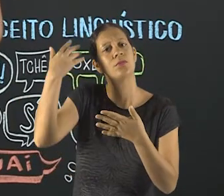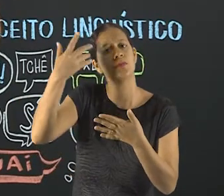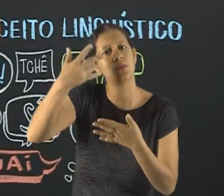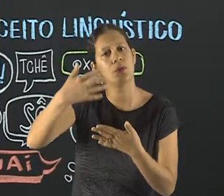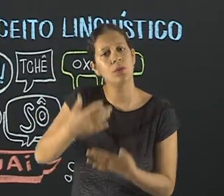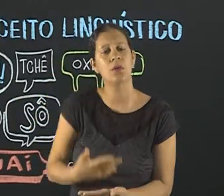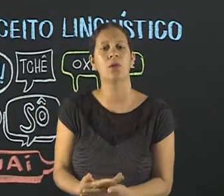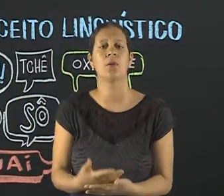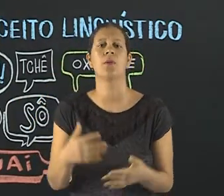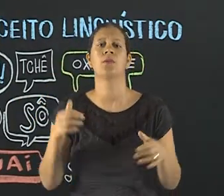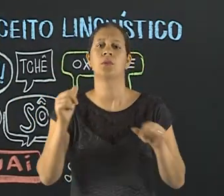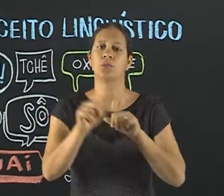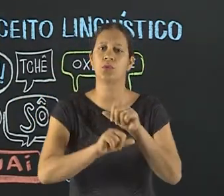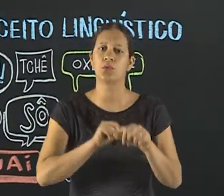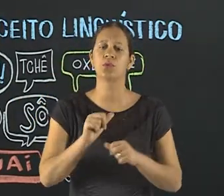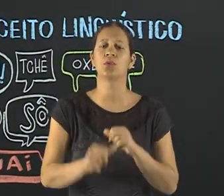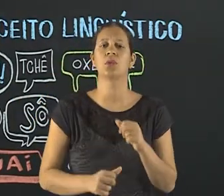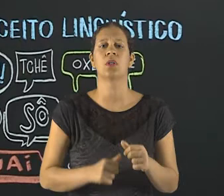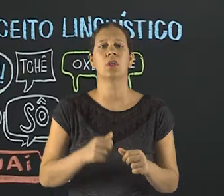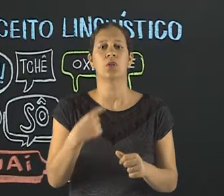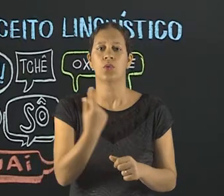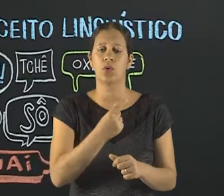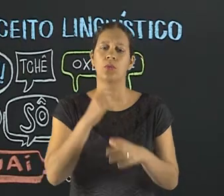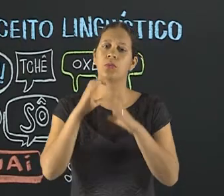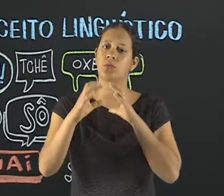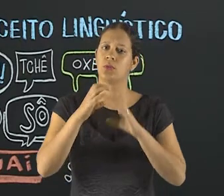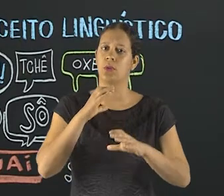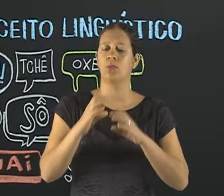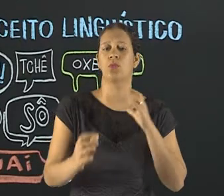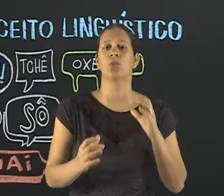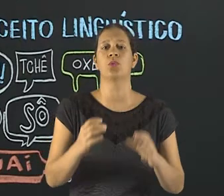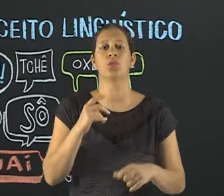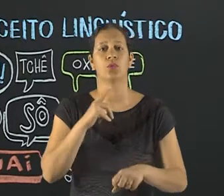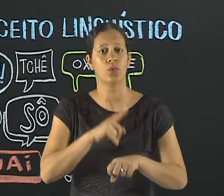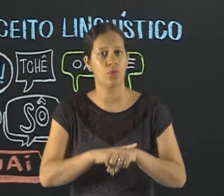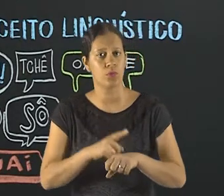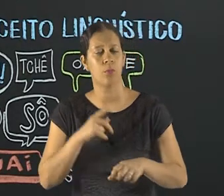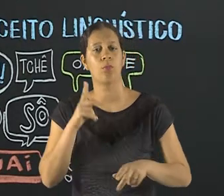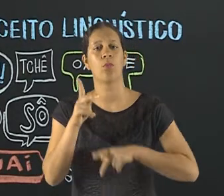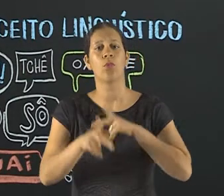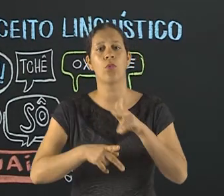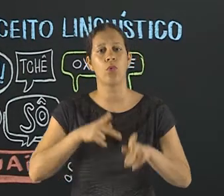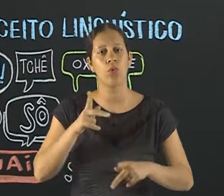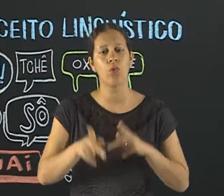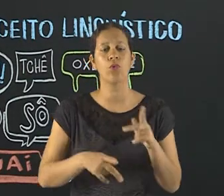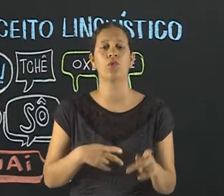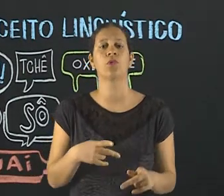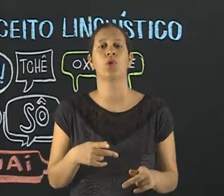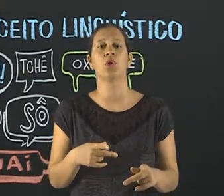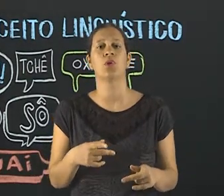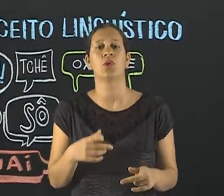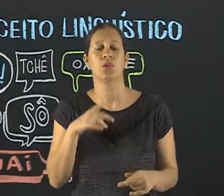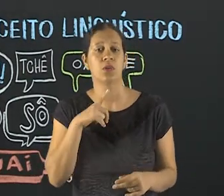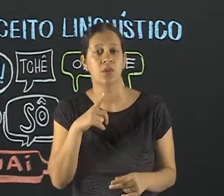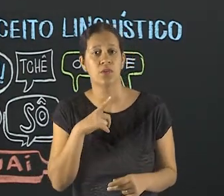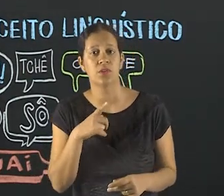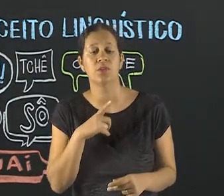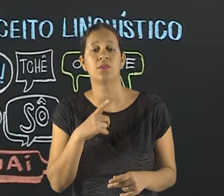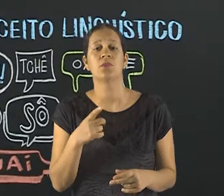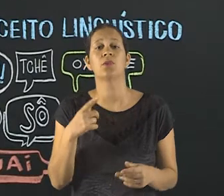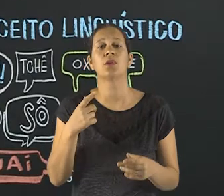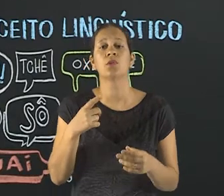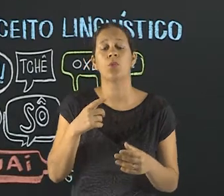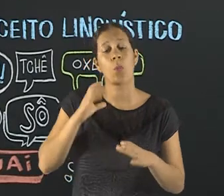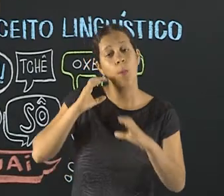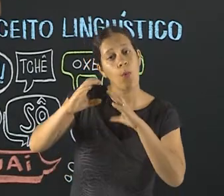a gente faz da língua modifica a maneira que a gente se comunica. Ao longo do tempo, os povos foram adquirindo outras